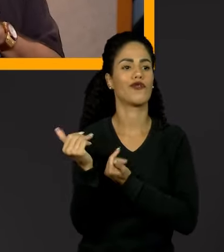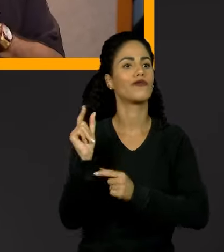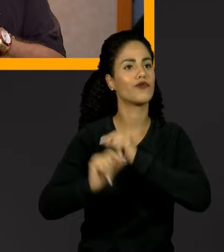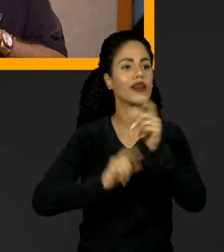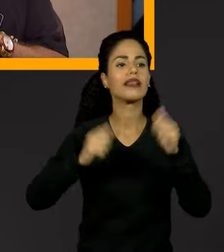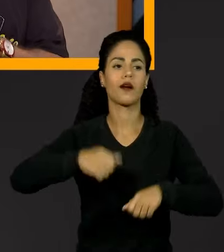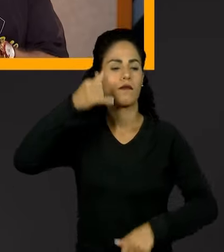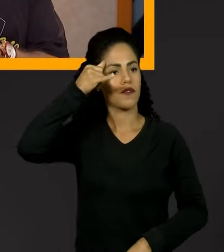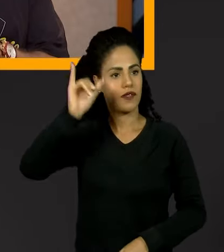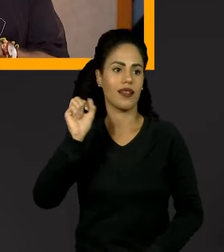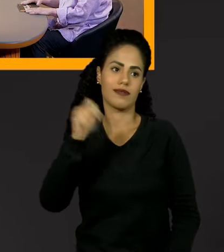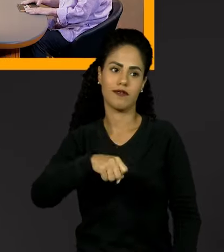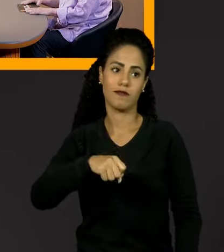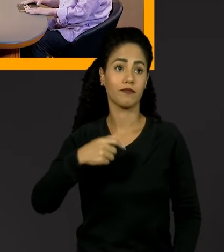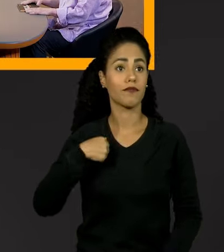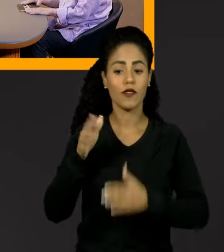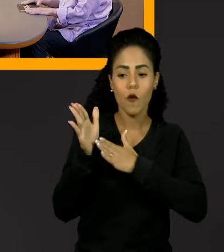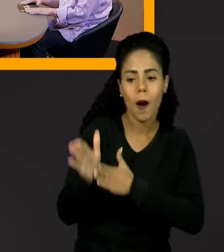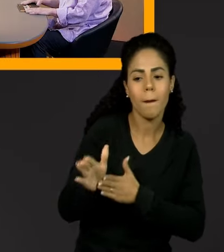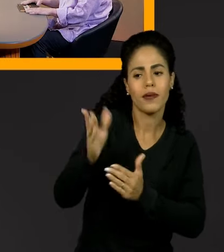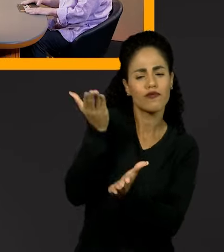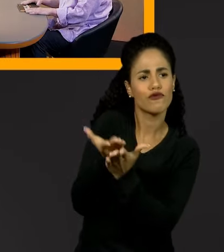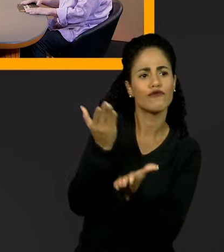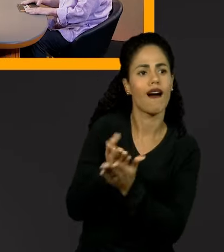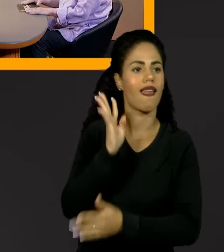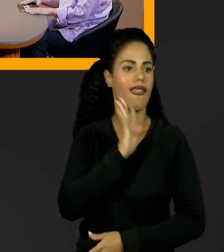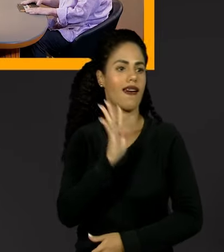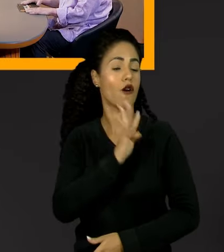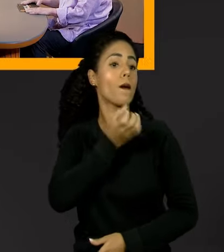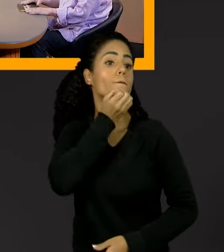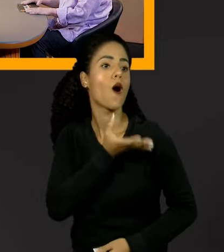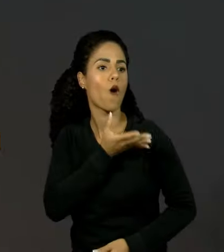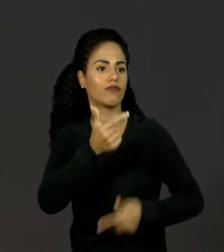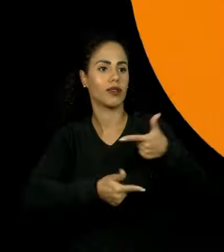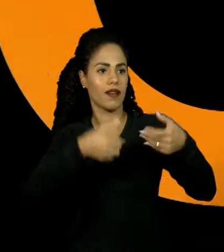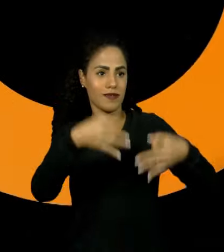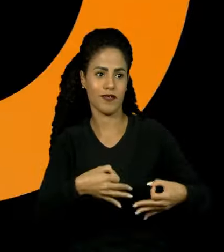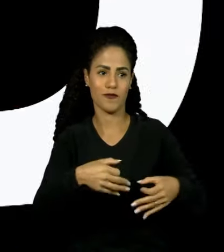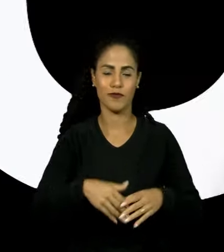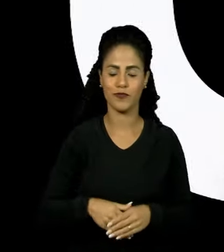pode ser possível um outro caminho. Que estudar é legal. Que o Trampo Justo é legal.